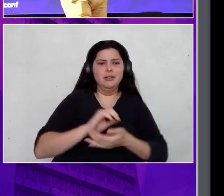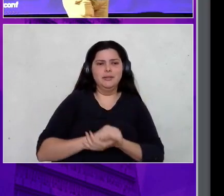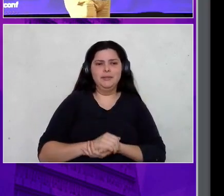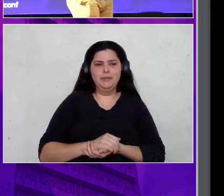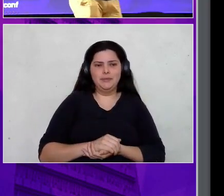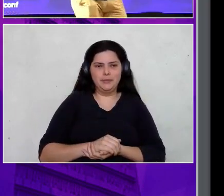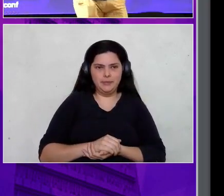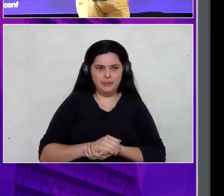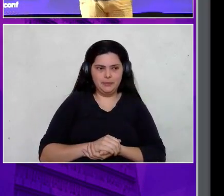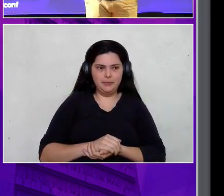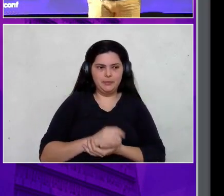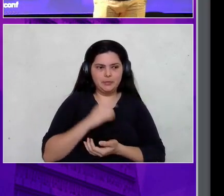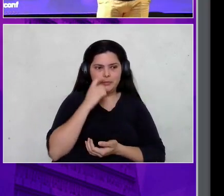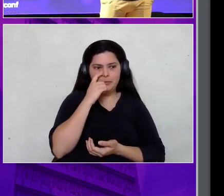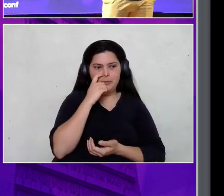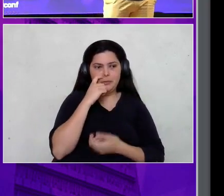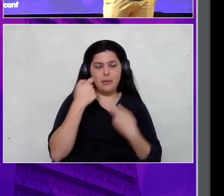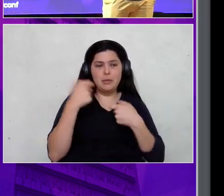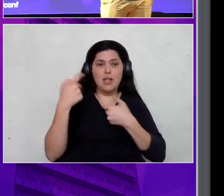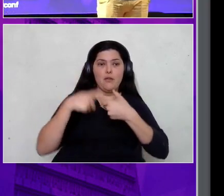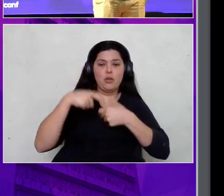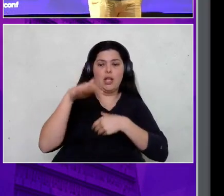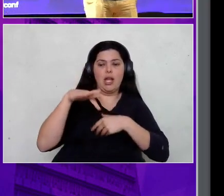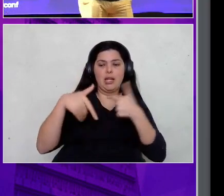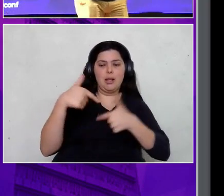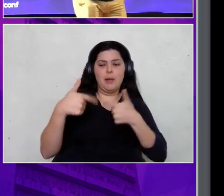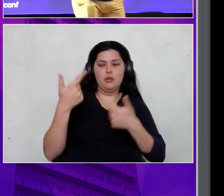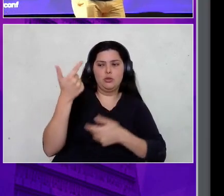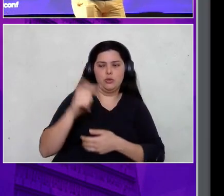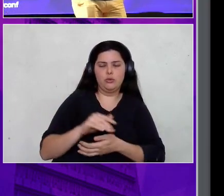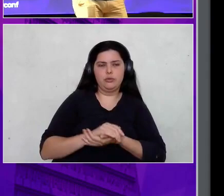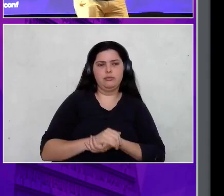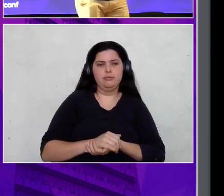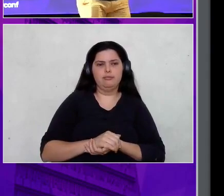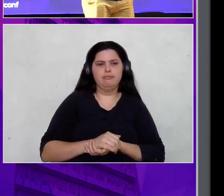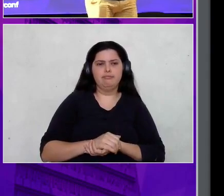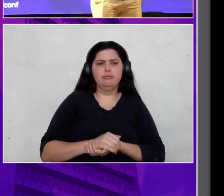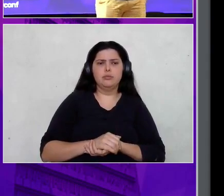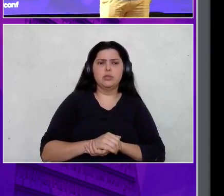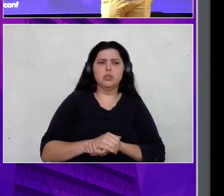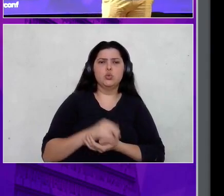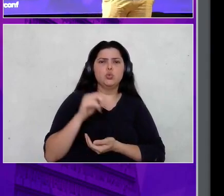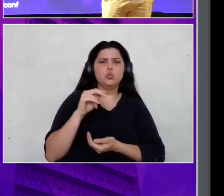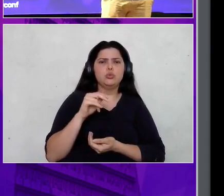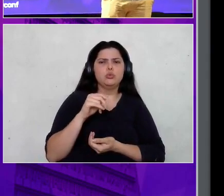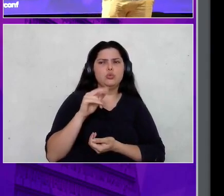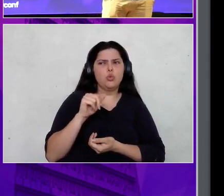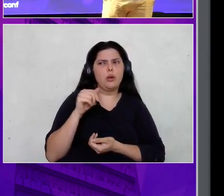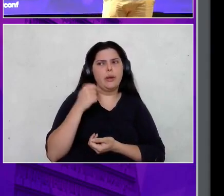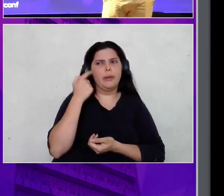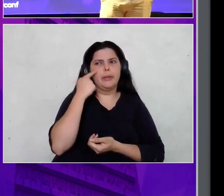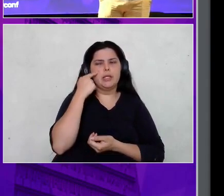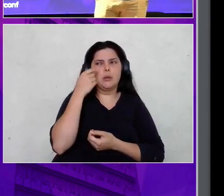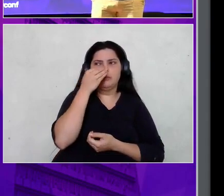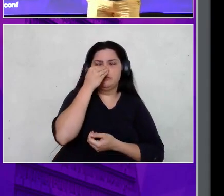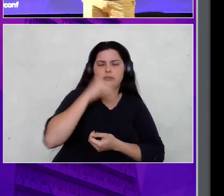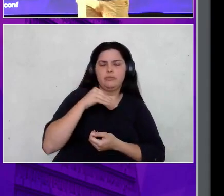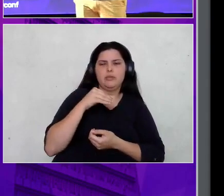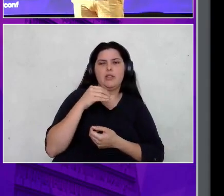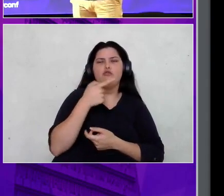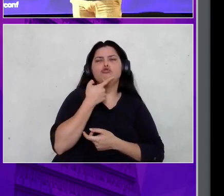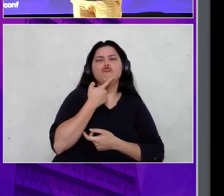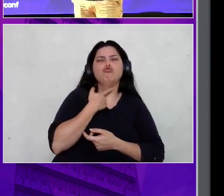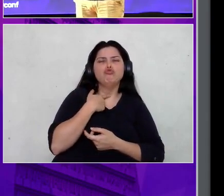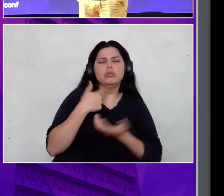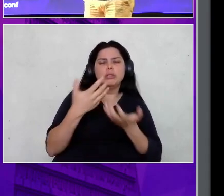E eu tive que voltar para o mercado de trabalho. Mas nunca deixei de lado esse espírito, sabe, de quem quer ir, quem quer